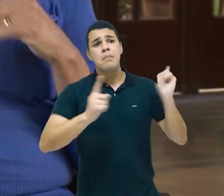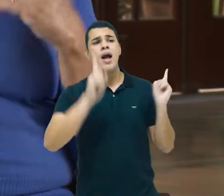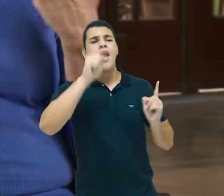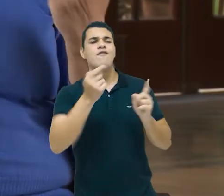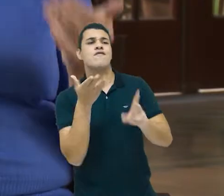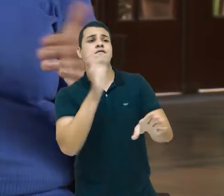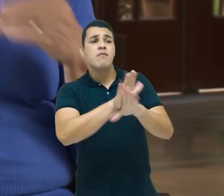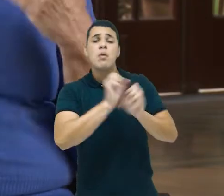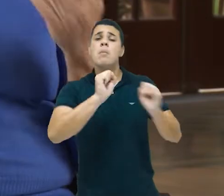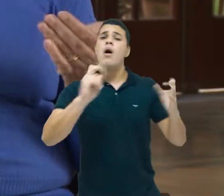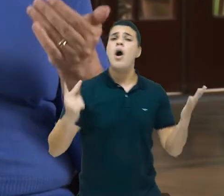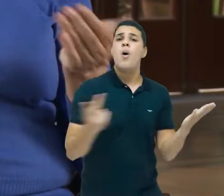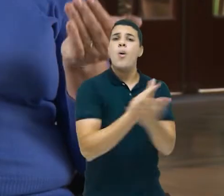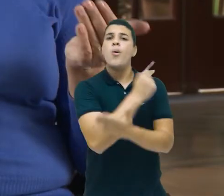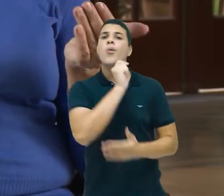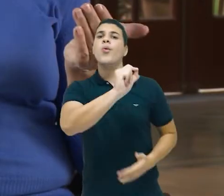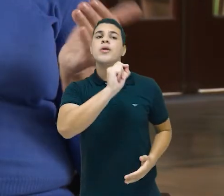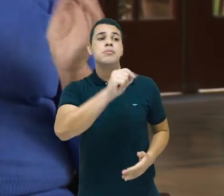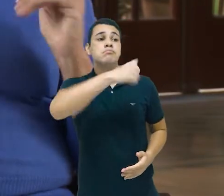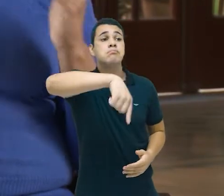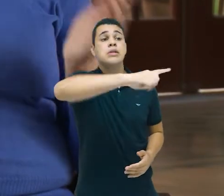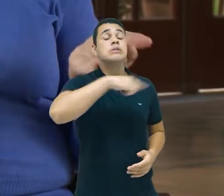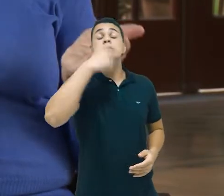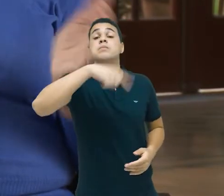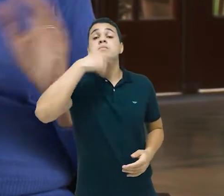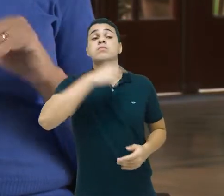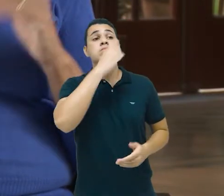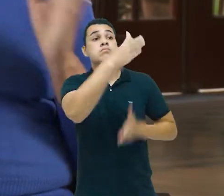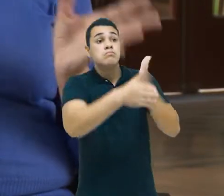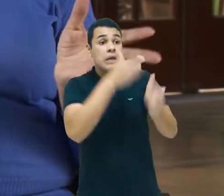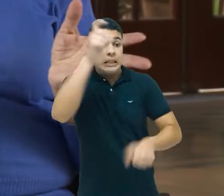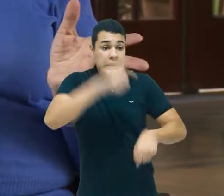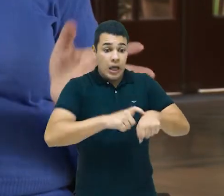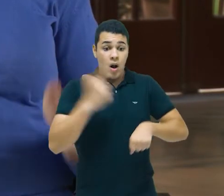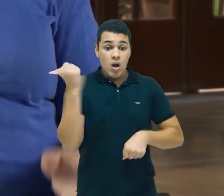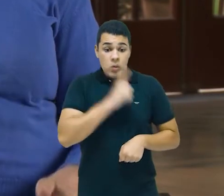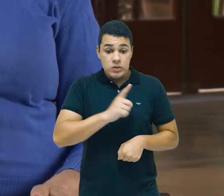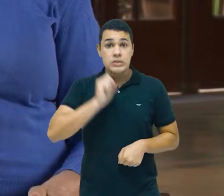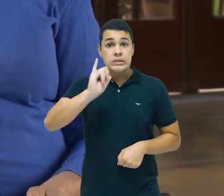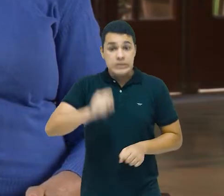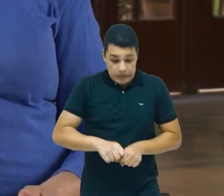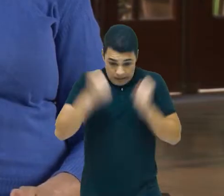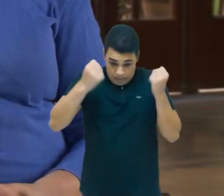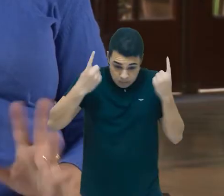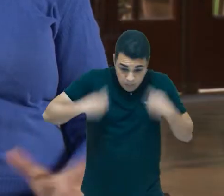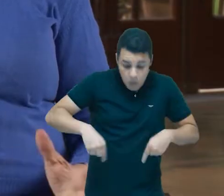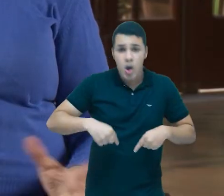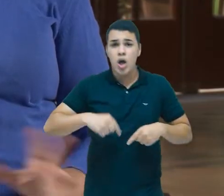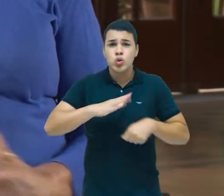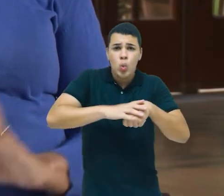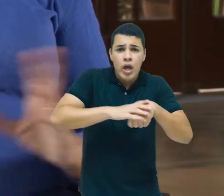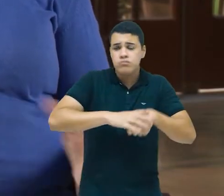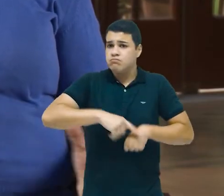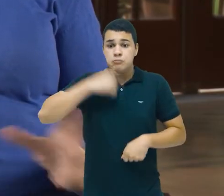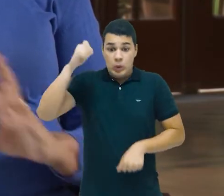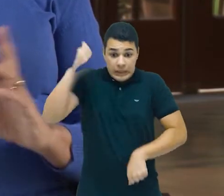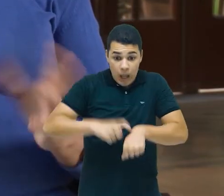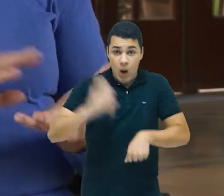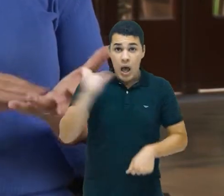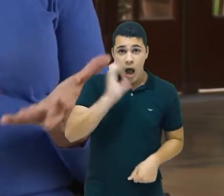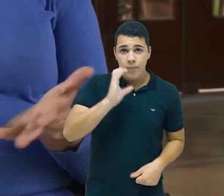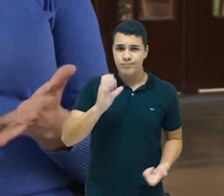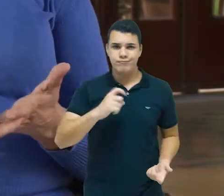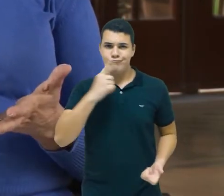esse favor não pudesse ser concedido prontamente, não pudesse ser concedido oportunamente. Então, nós